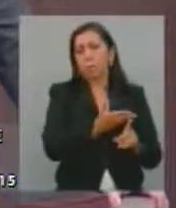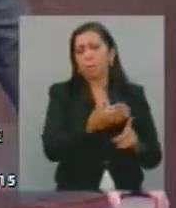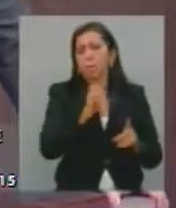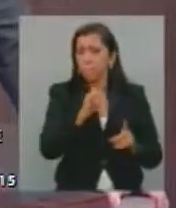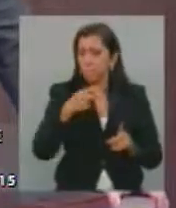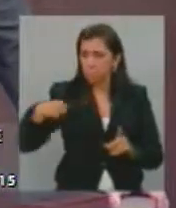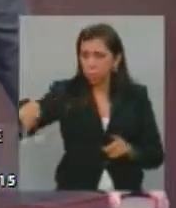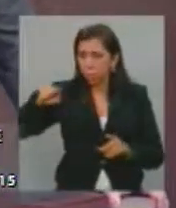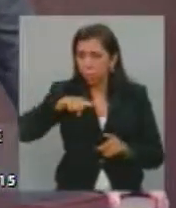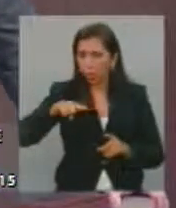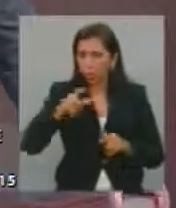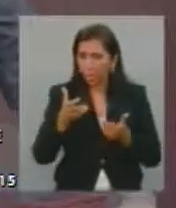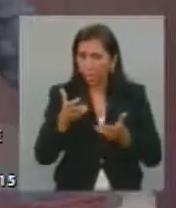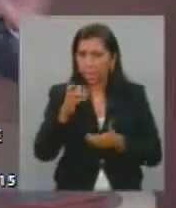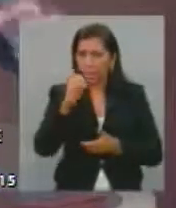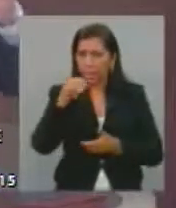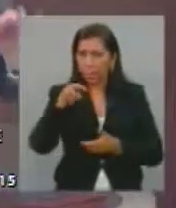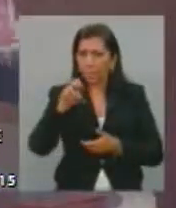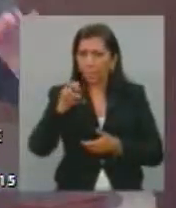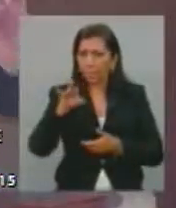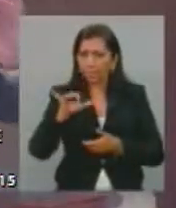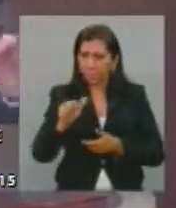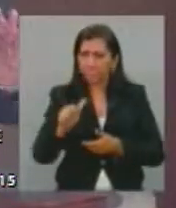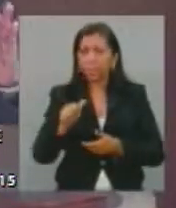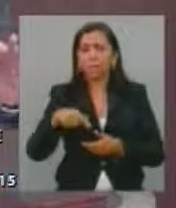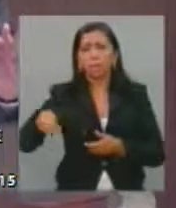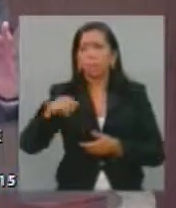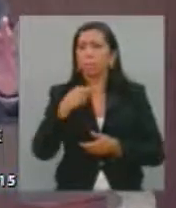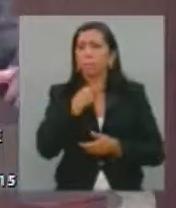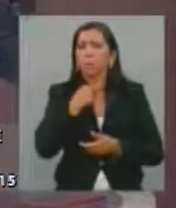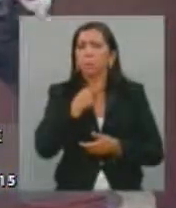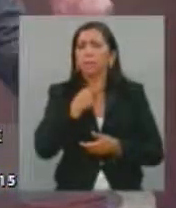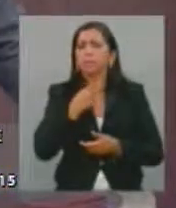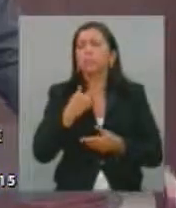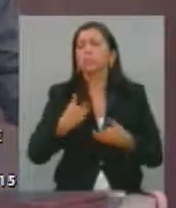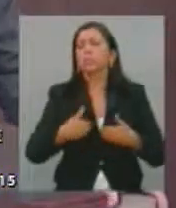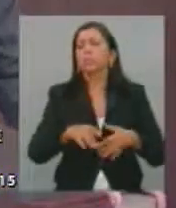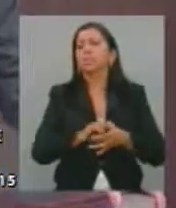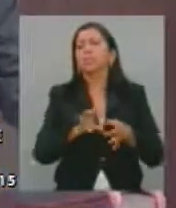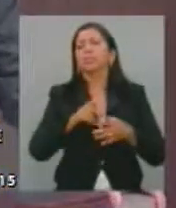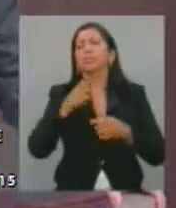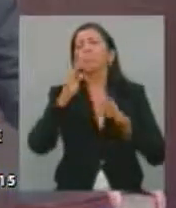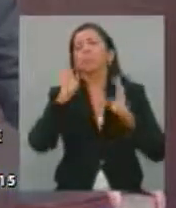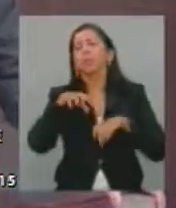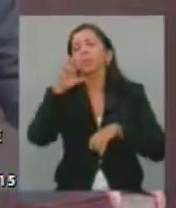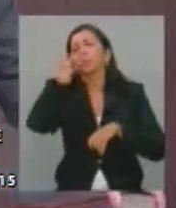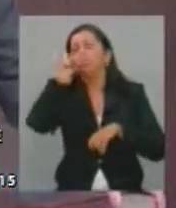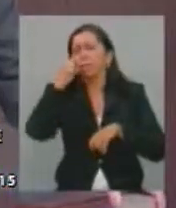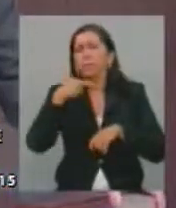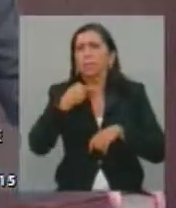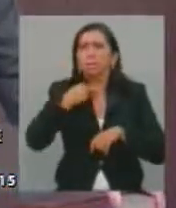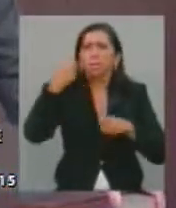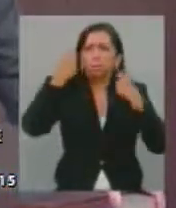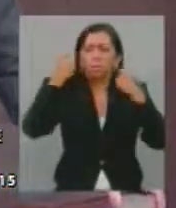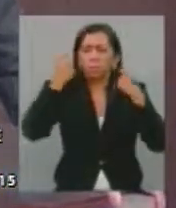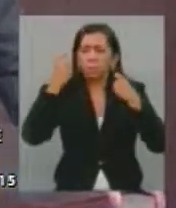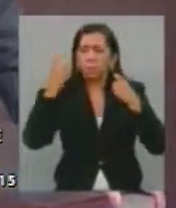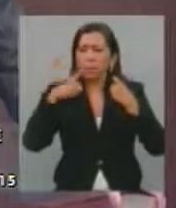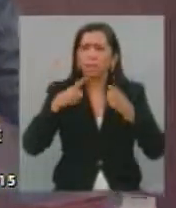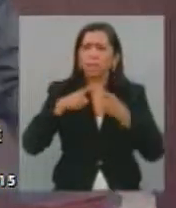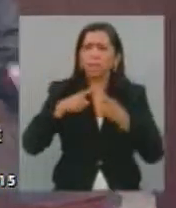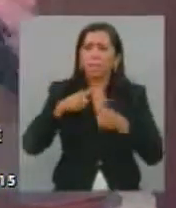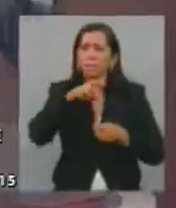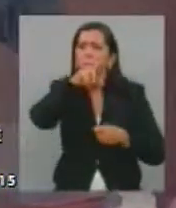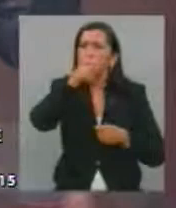ser chamados de democracia, nós não podemos dormir em paz, sabendo que o Estado, com os nossos